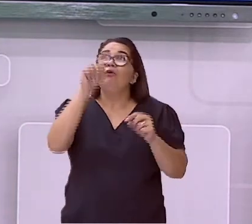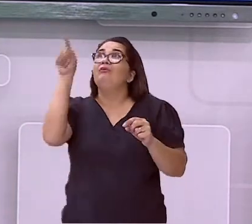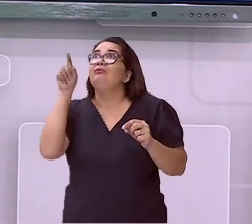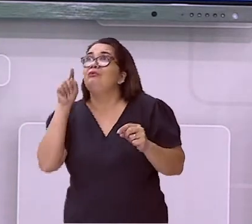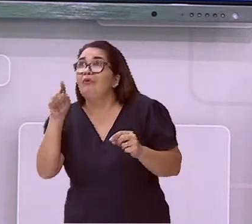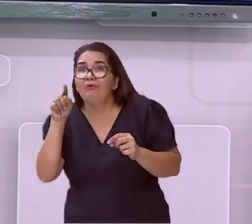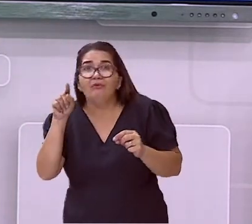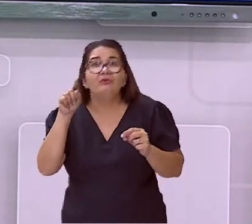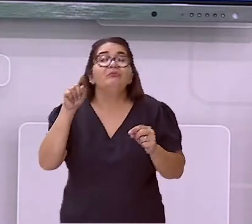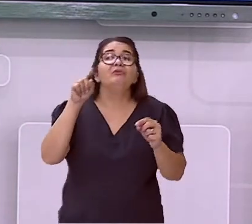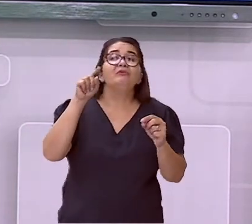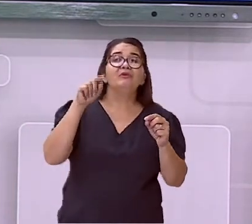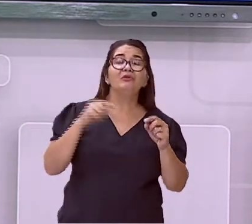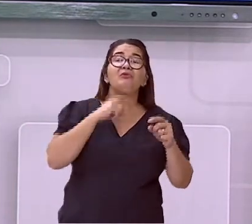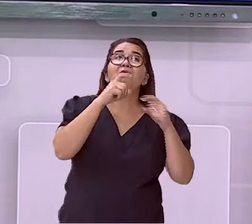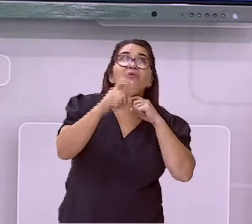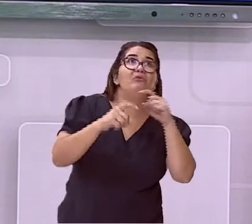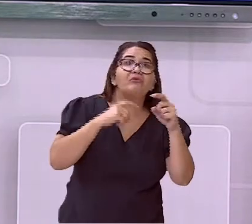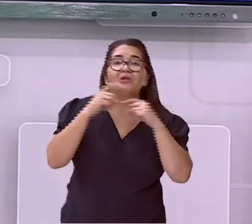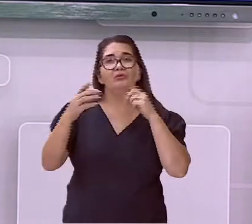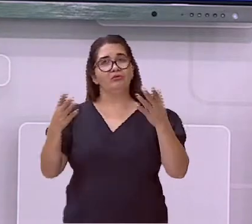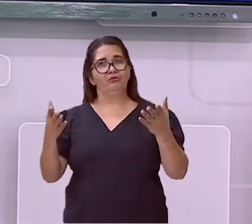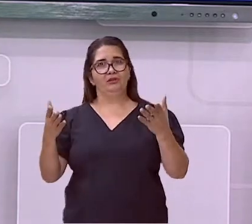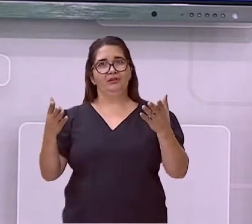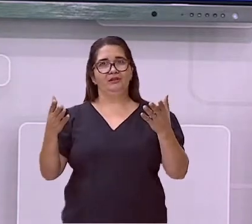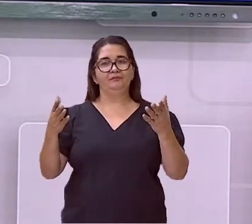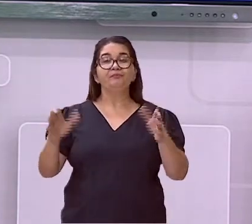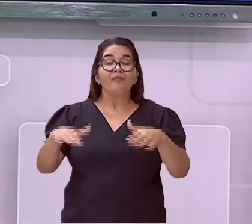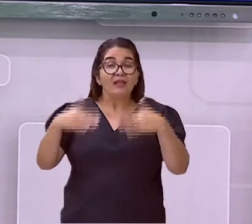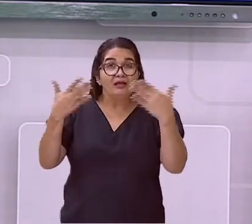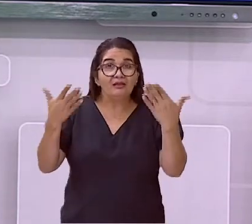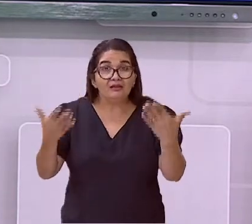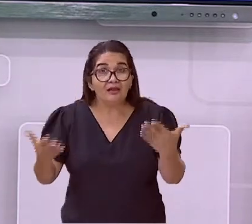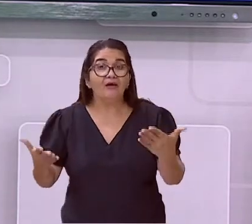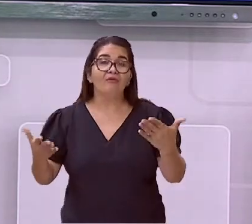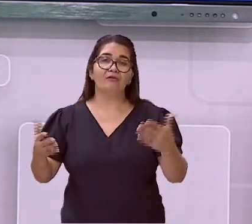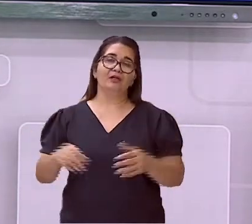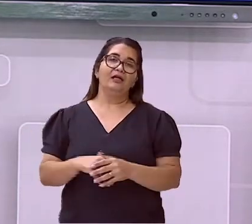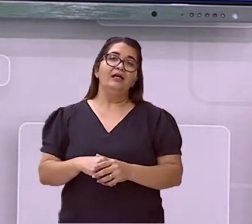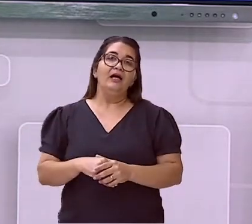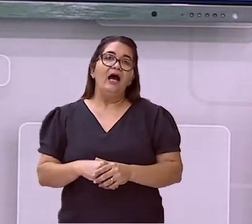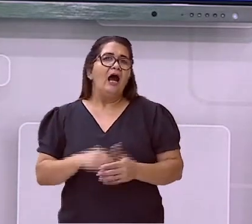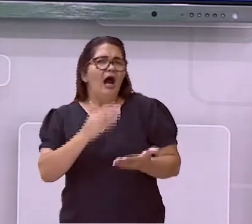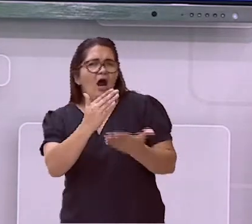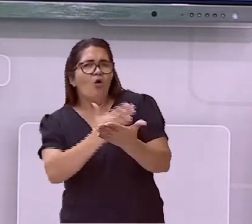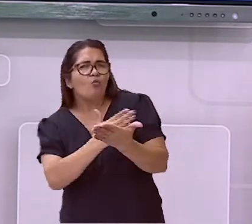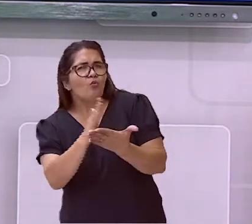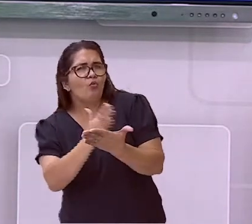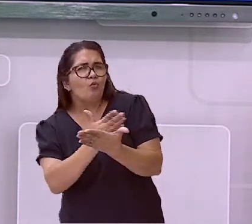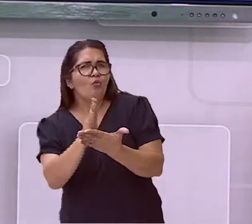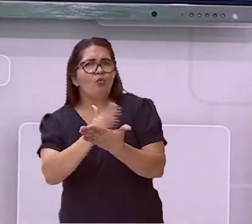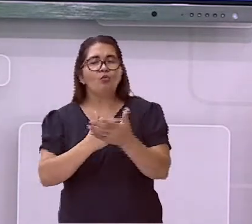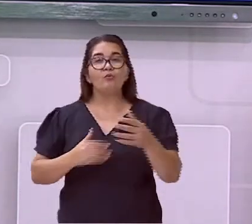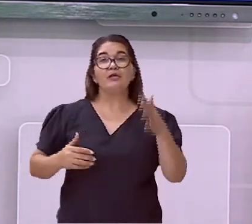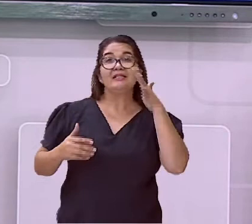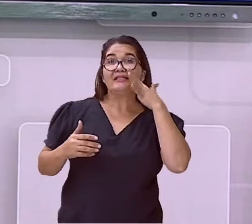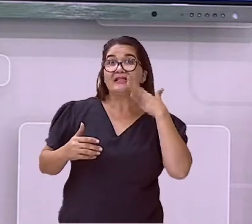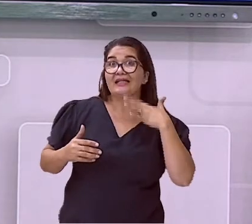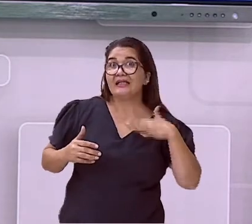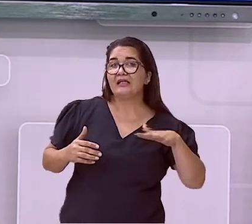a gente, a criança tem algumas atitudes que a gente não tem. Às vezes, tenta